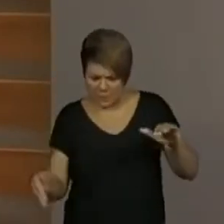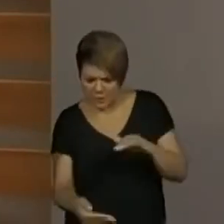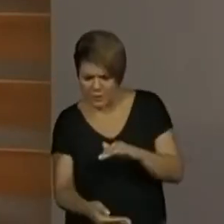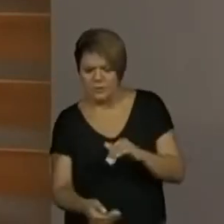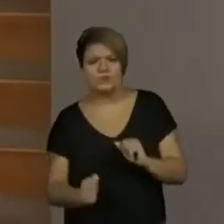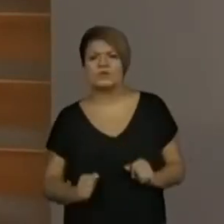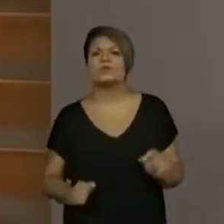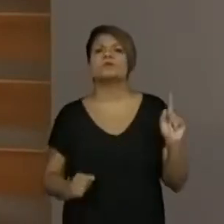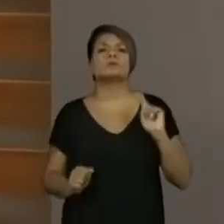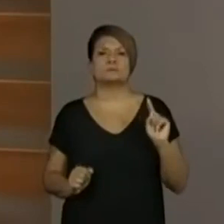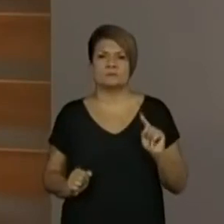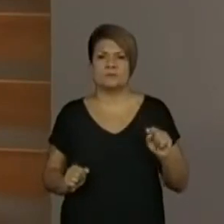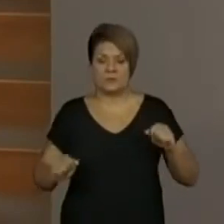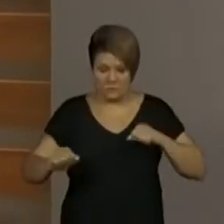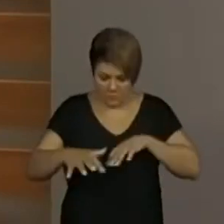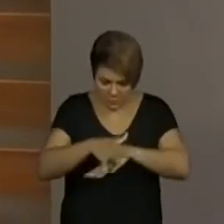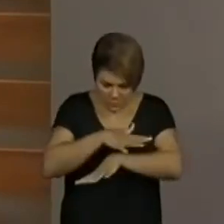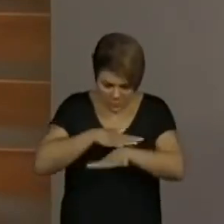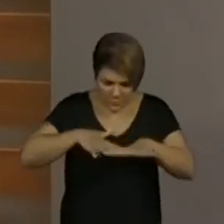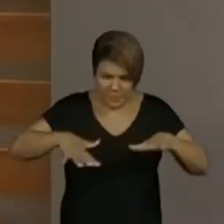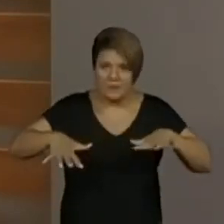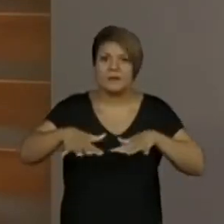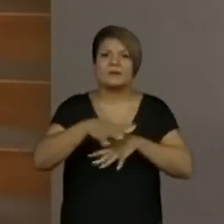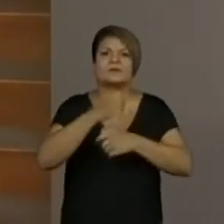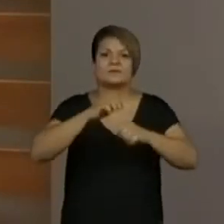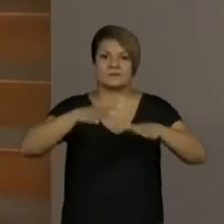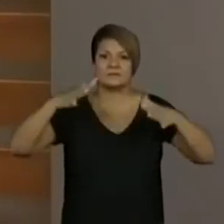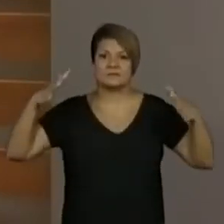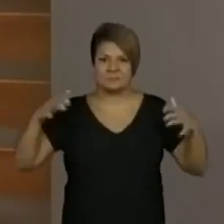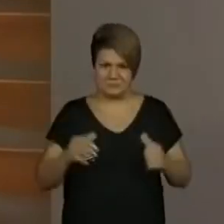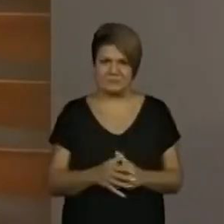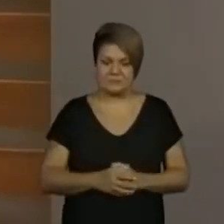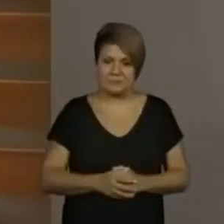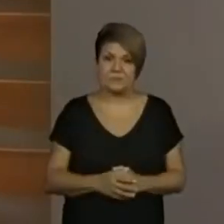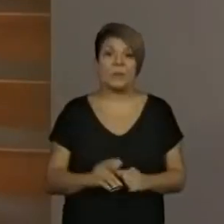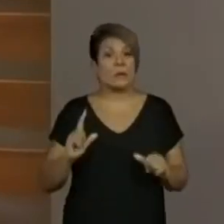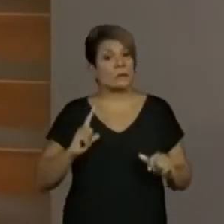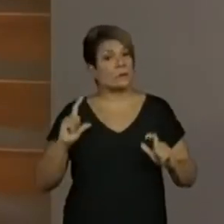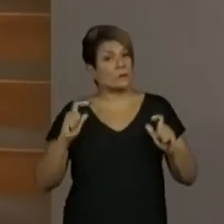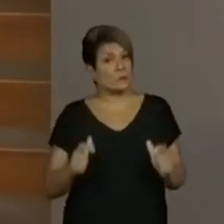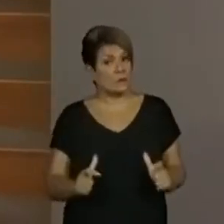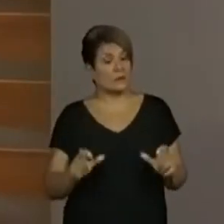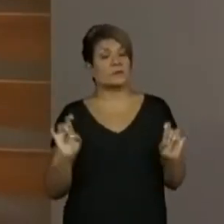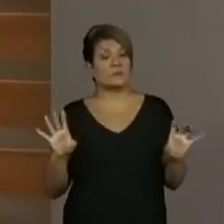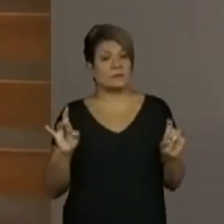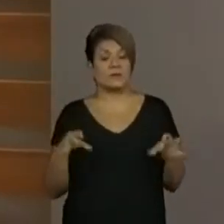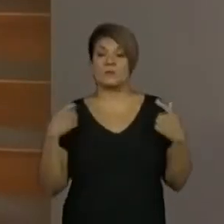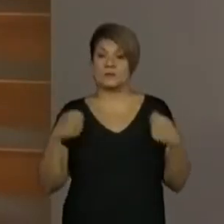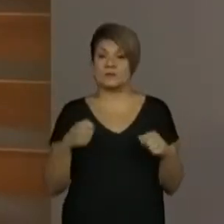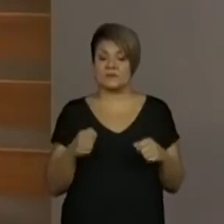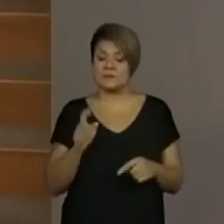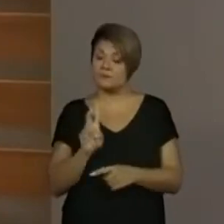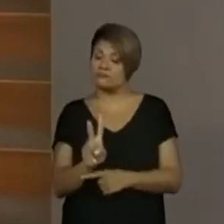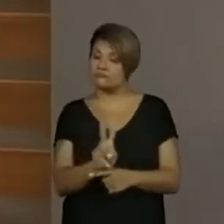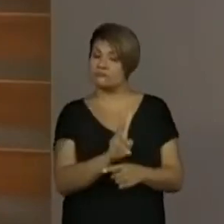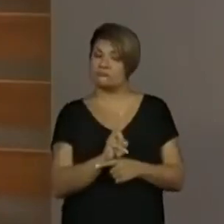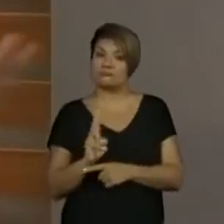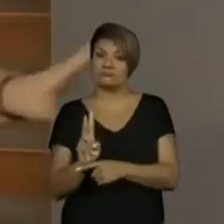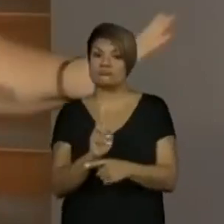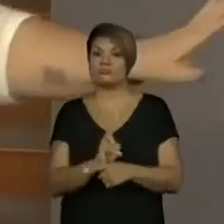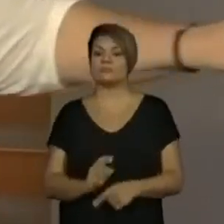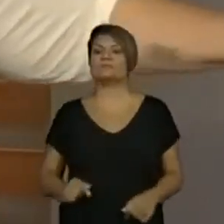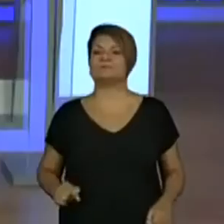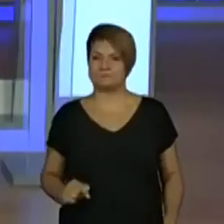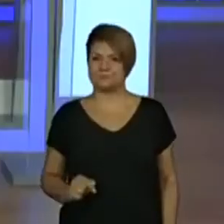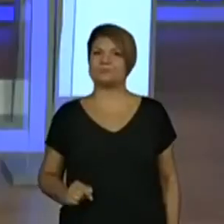suas águas tinham a magia. Se tem um lugar especial, precisava quem guardasse. Então, aí a gente começa a conhecer que